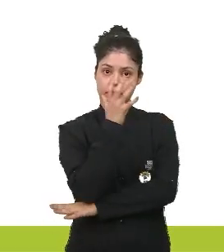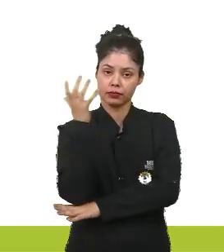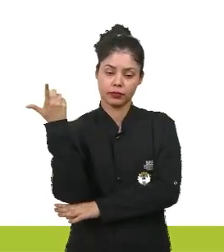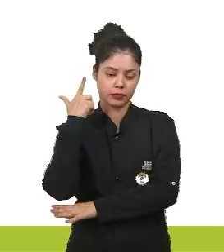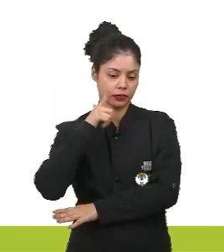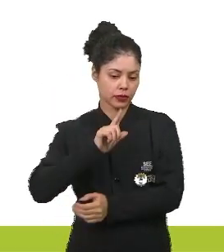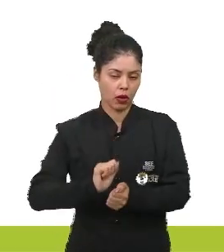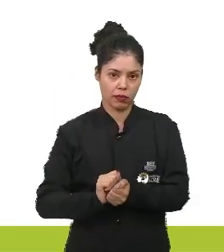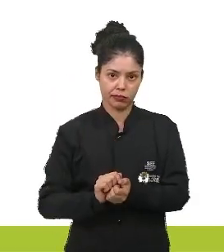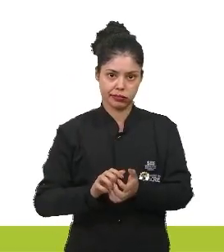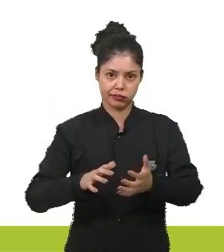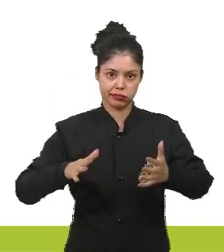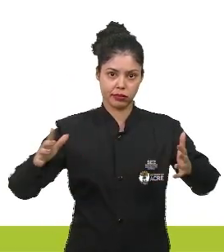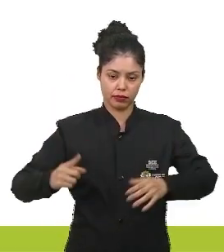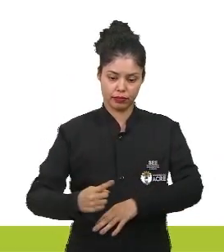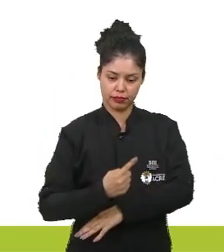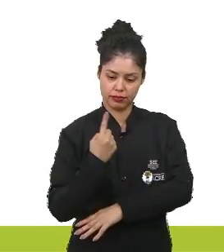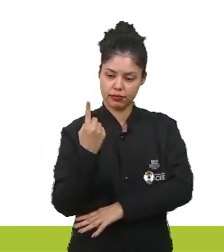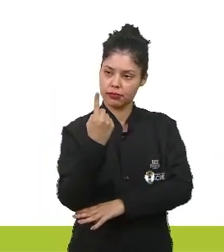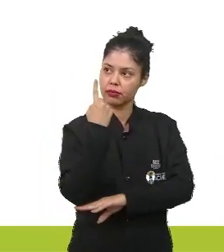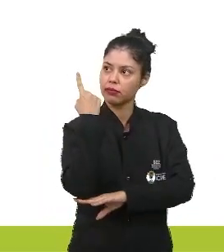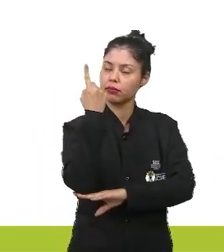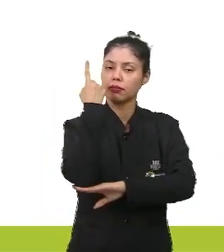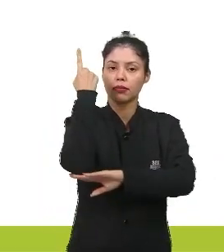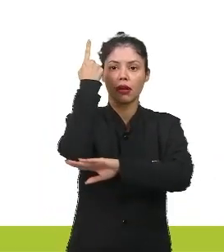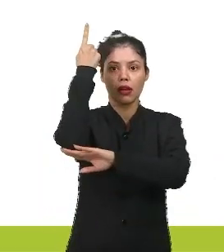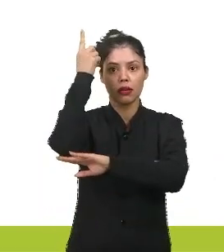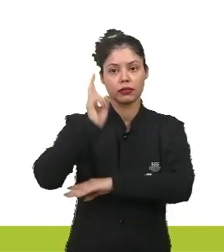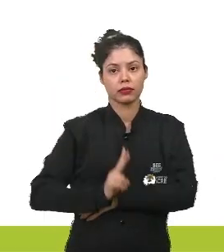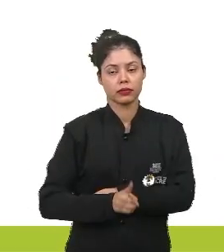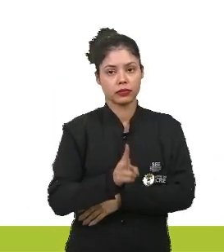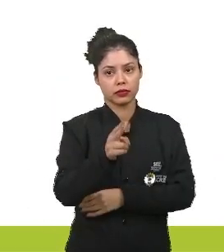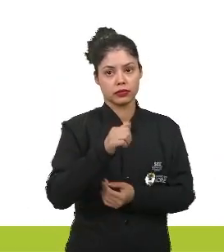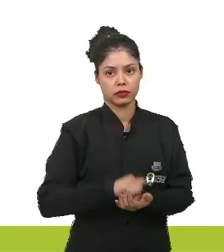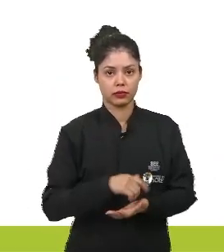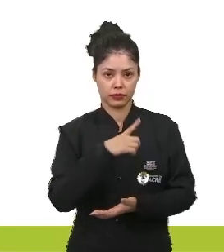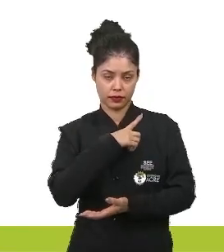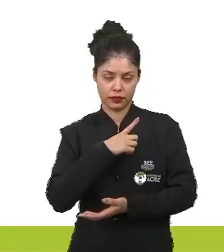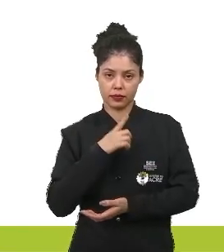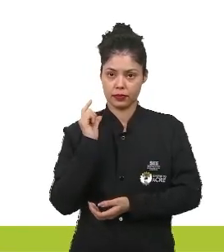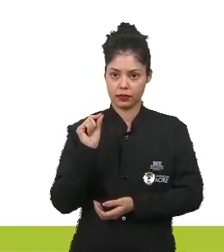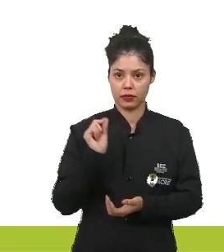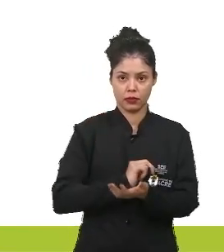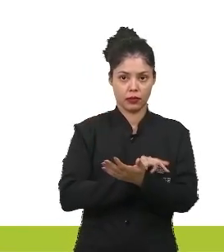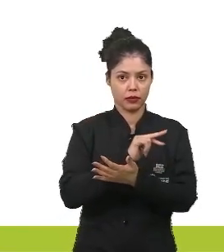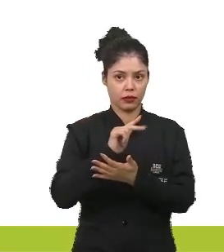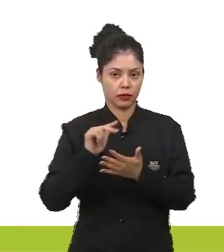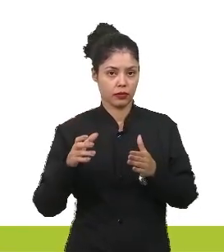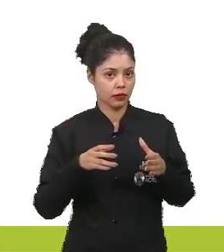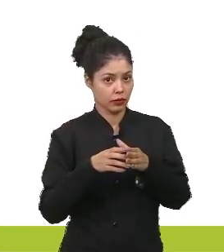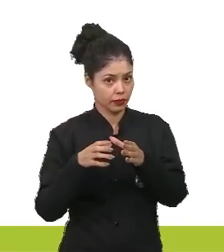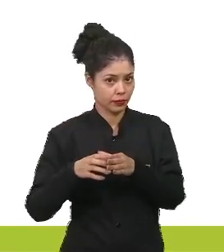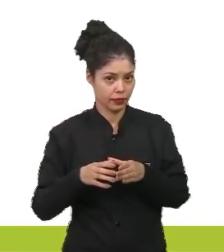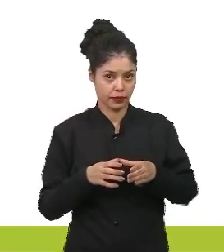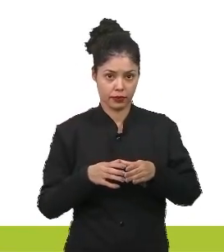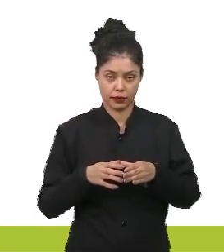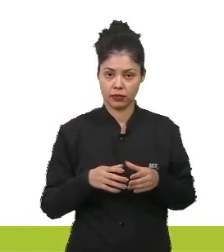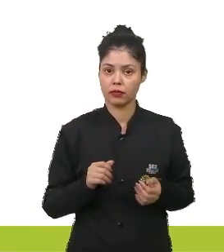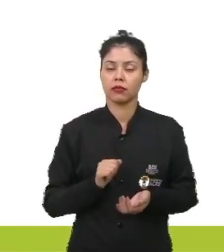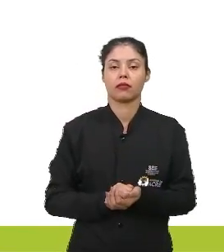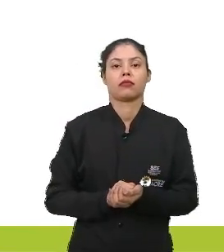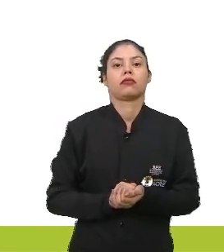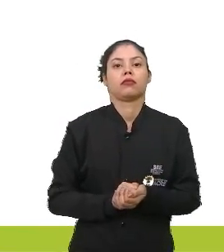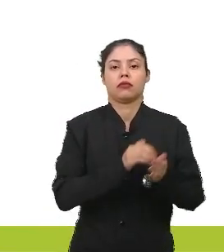ganhando um porte maior e assim por diante. Nós temos então várias comunidades série